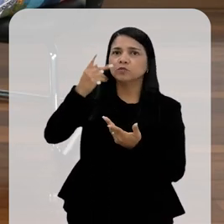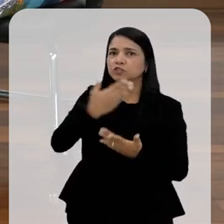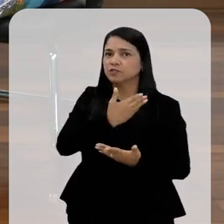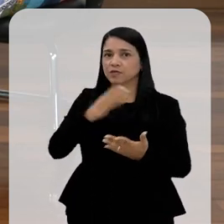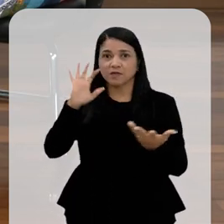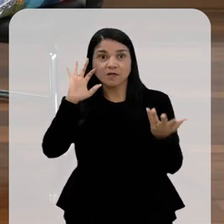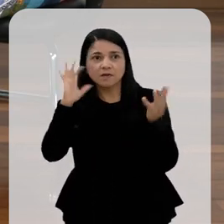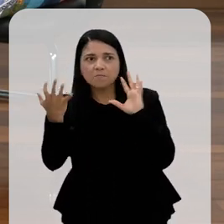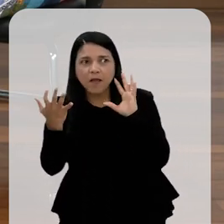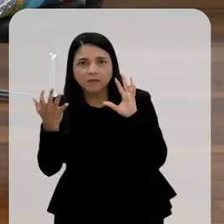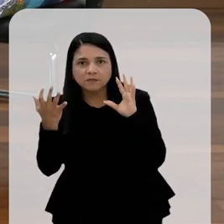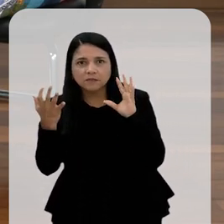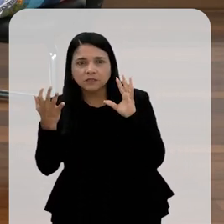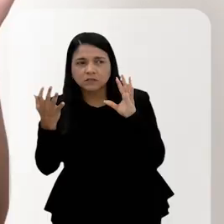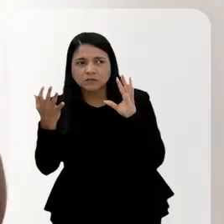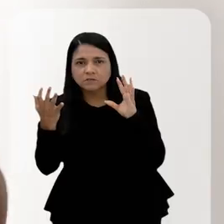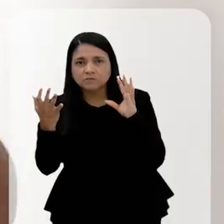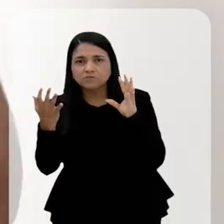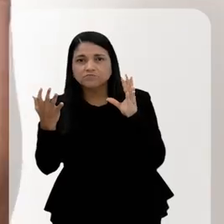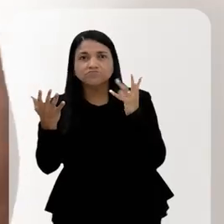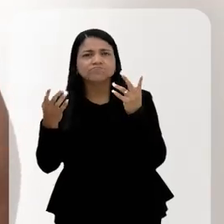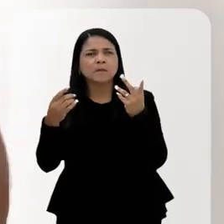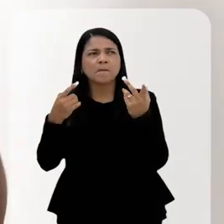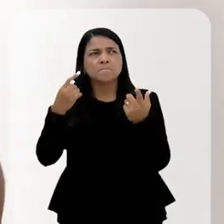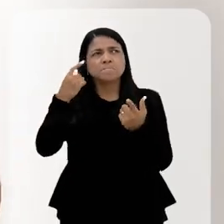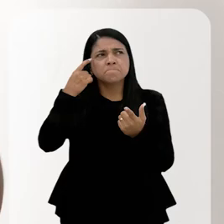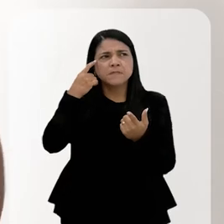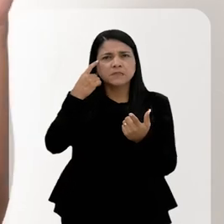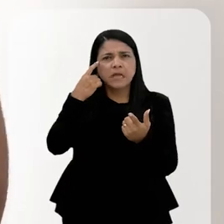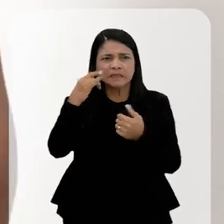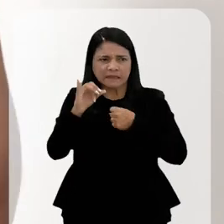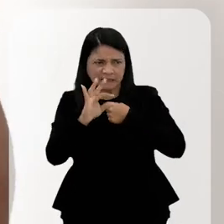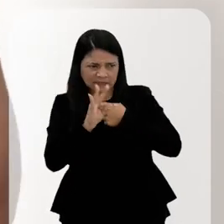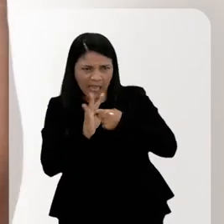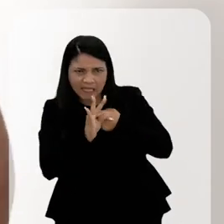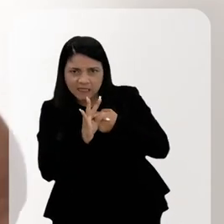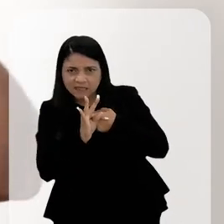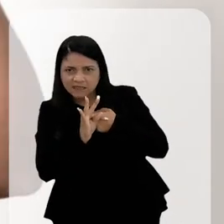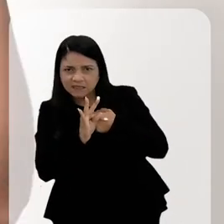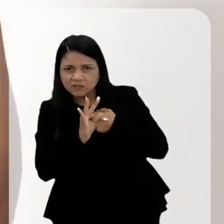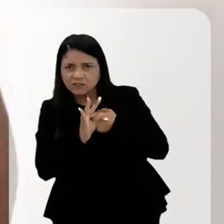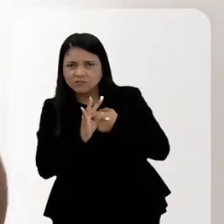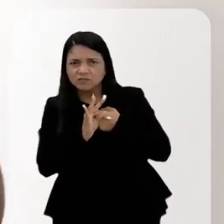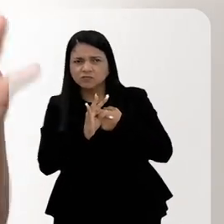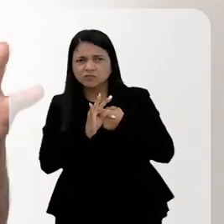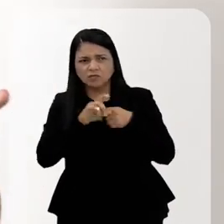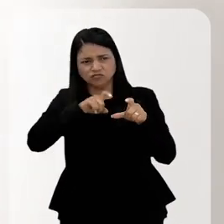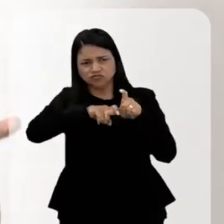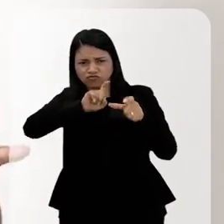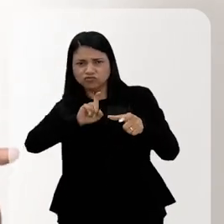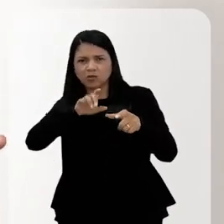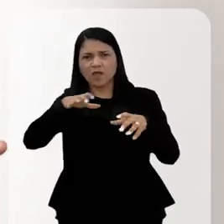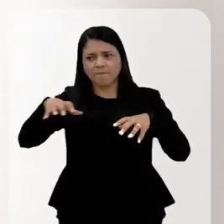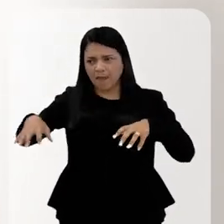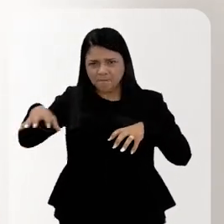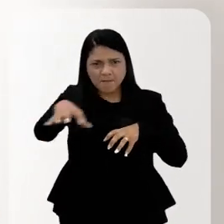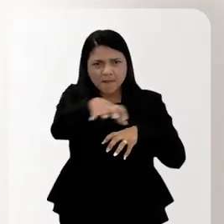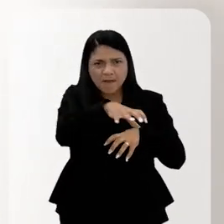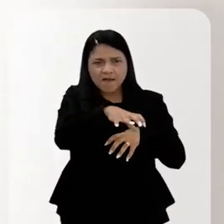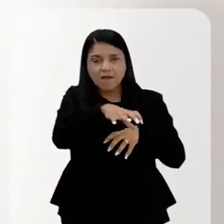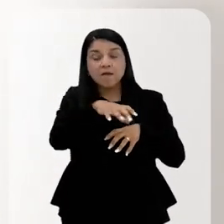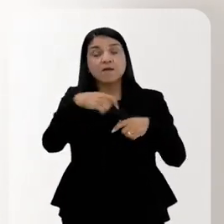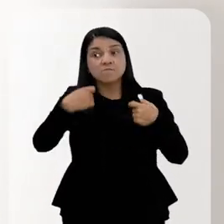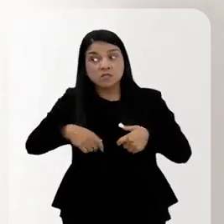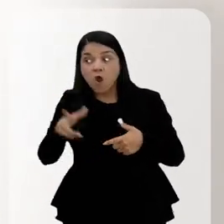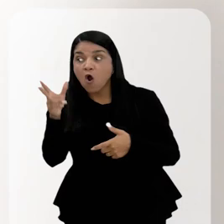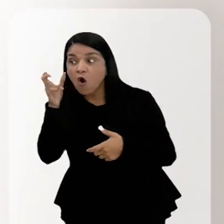política climática. A gente não tem que pensar a política climática de maneira técnica, descolada dos territórios,